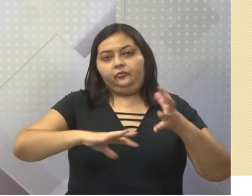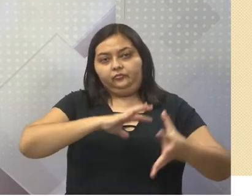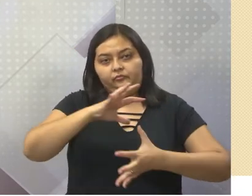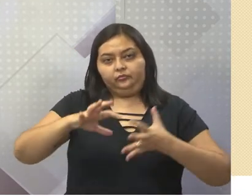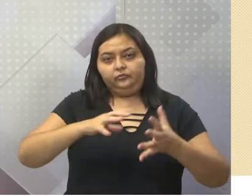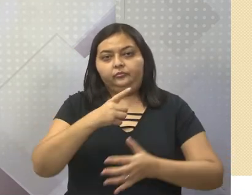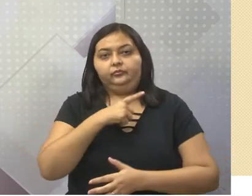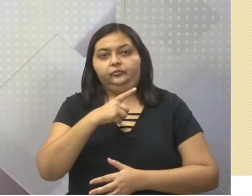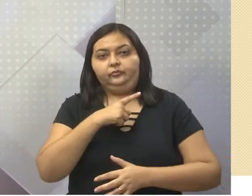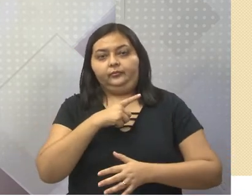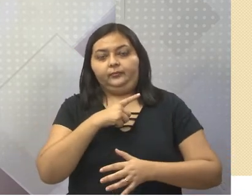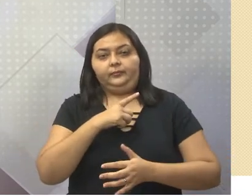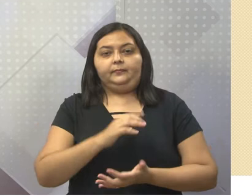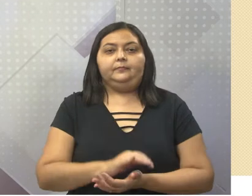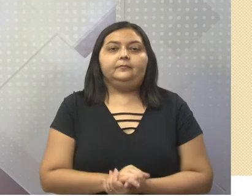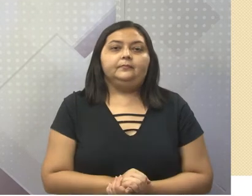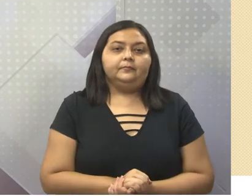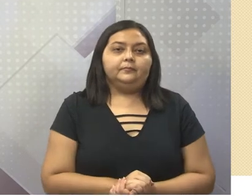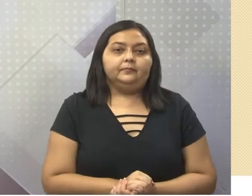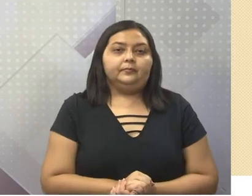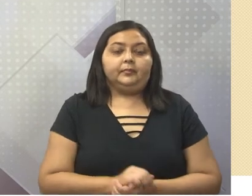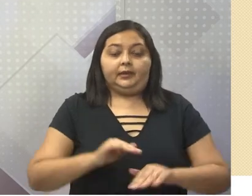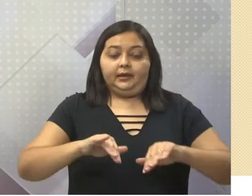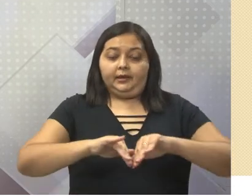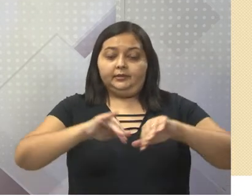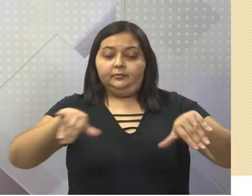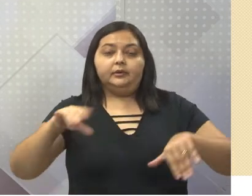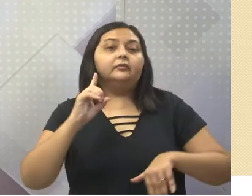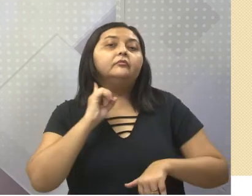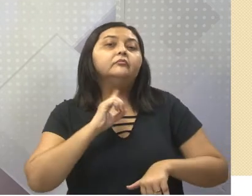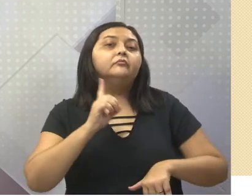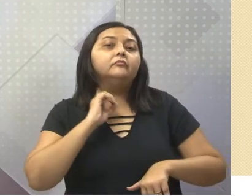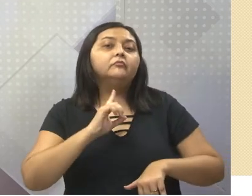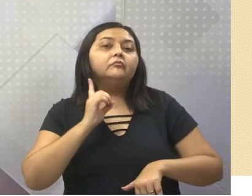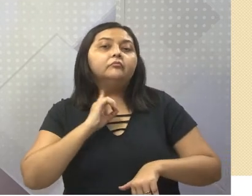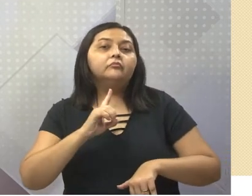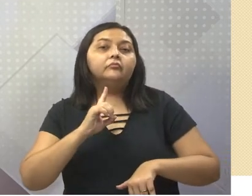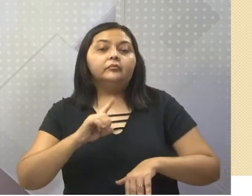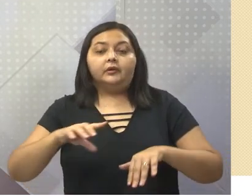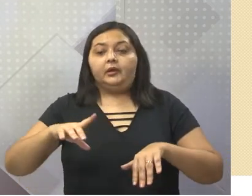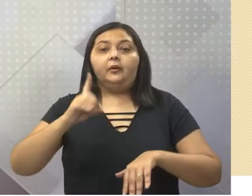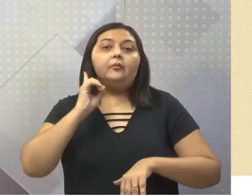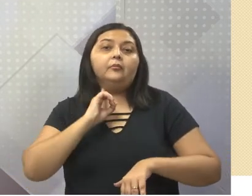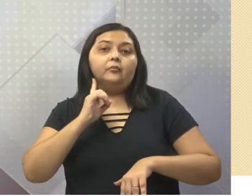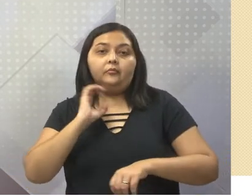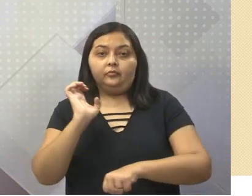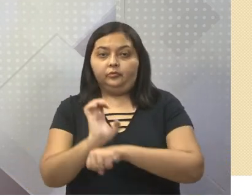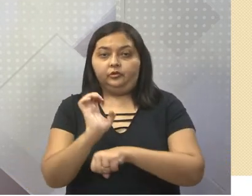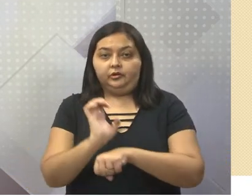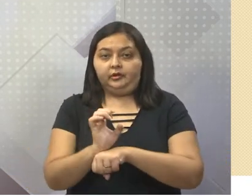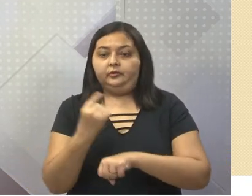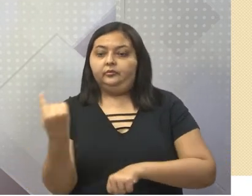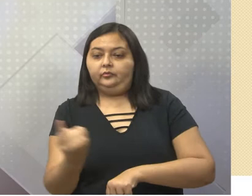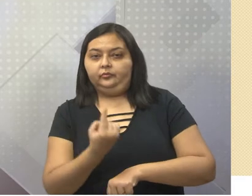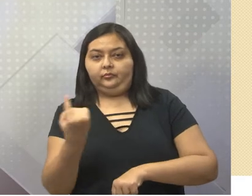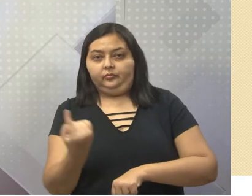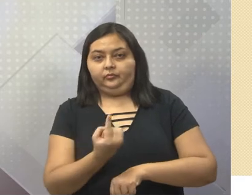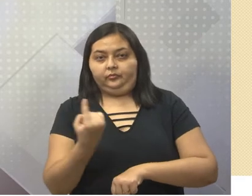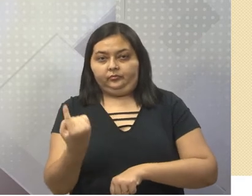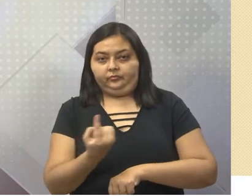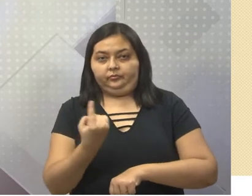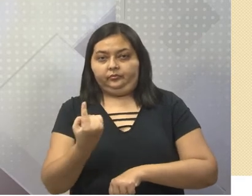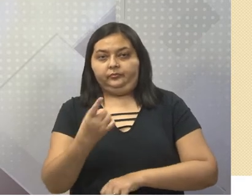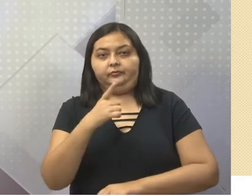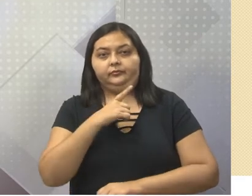a separação, a separação de Minas Gerais. Que iria a independência, vamos dizer assim, desse estado. Tá? Então,